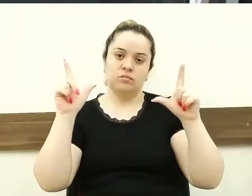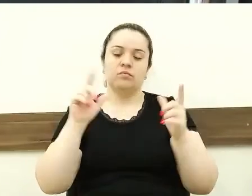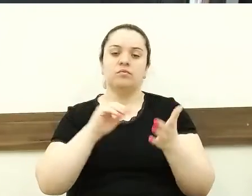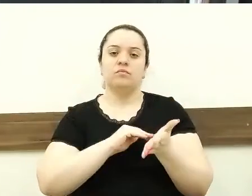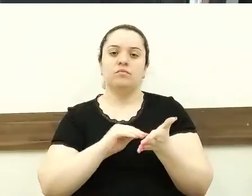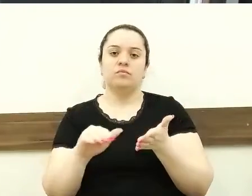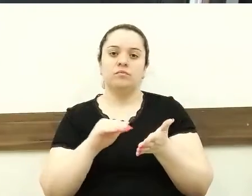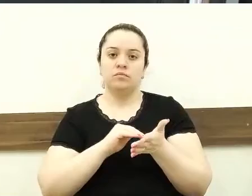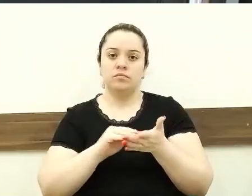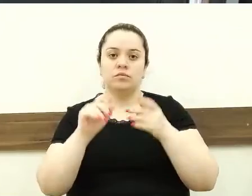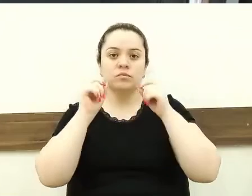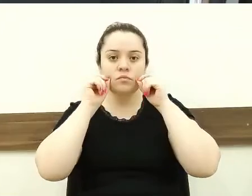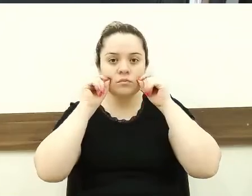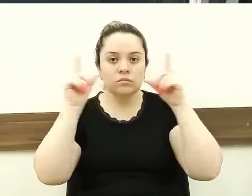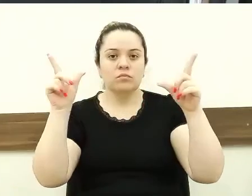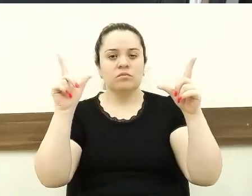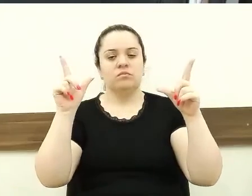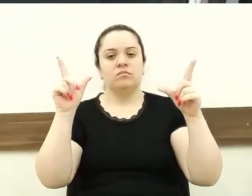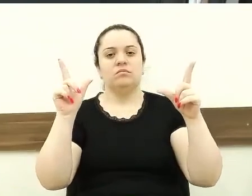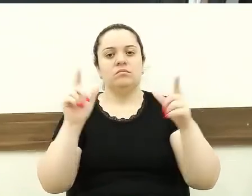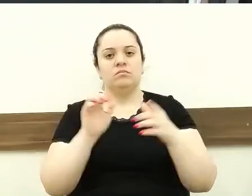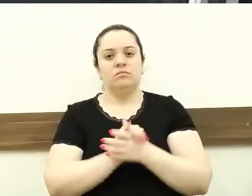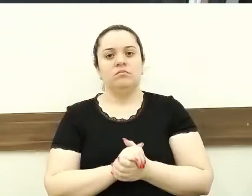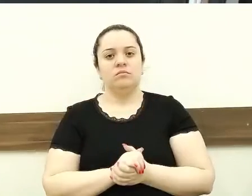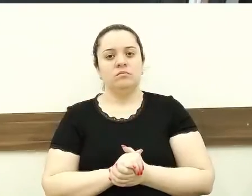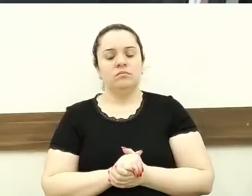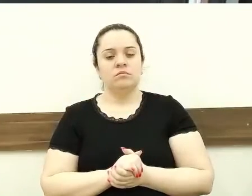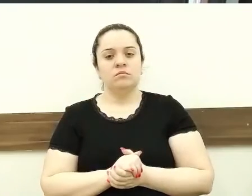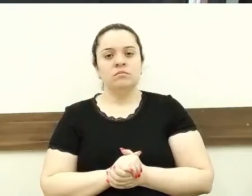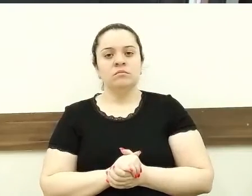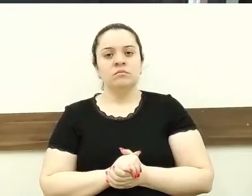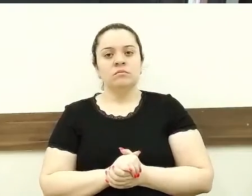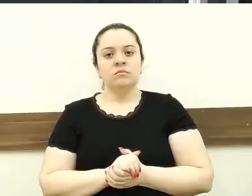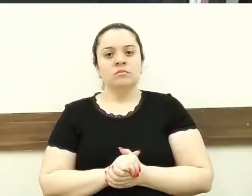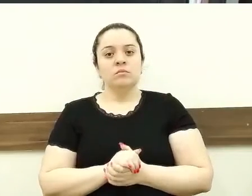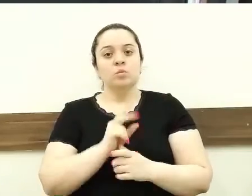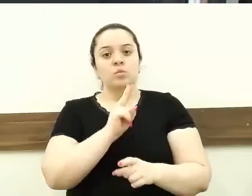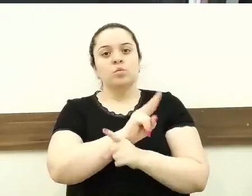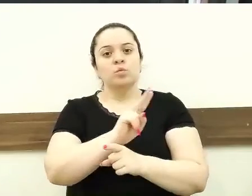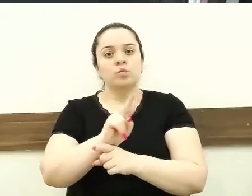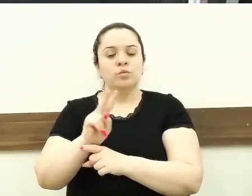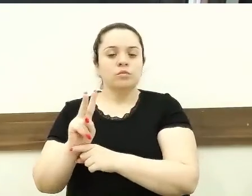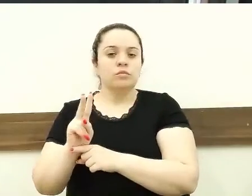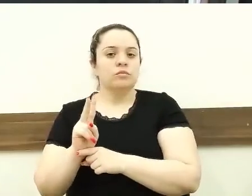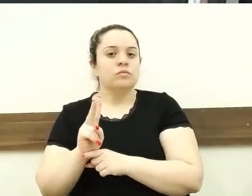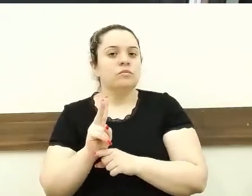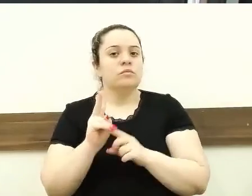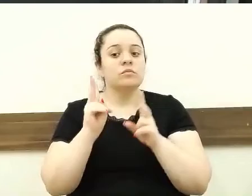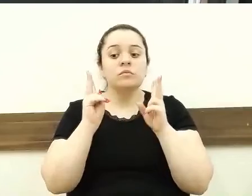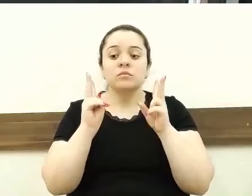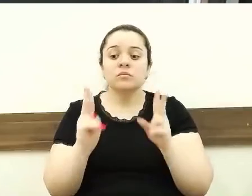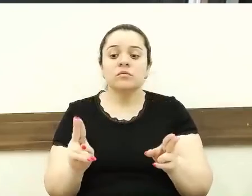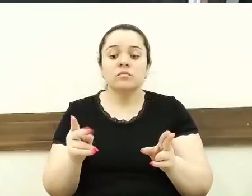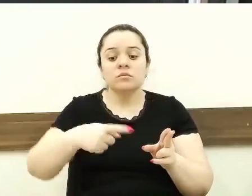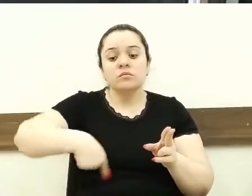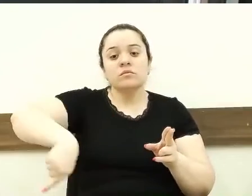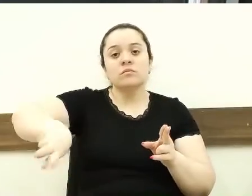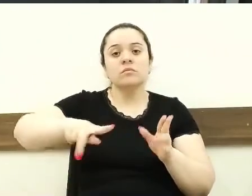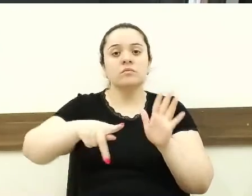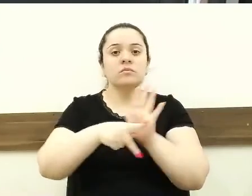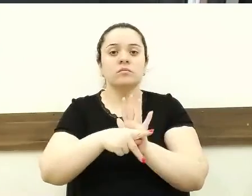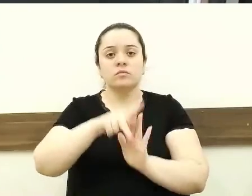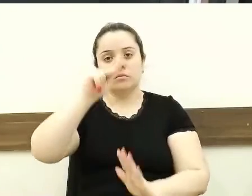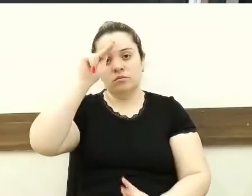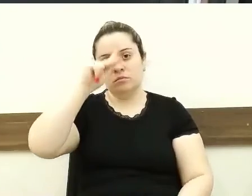fiquem atentos sobre isso. Façam, cuidam do patrimônio público como se fossem dos senhores. Não, dos senhores, e é, mas na verdade, fosse